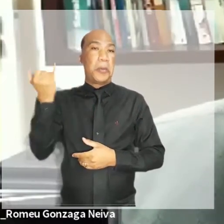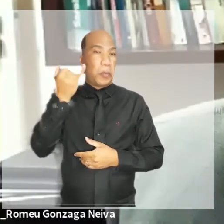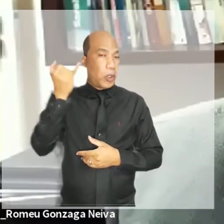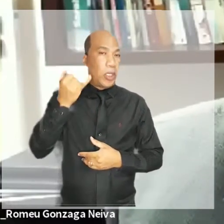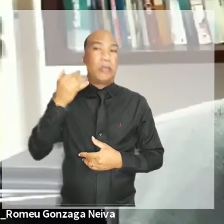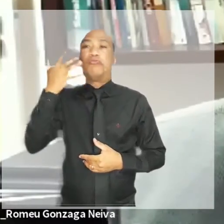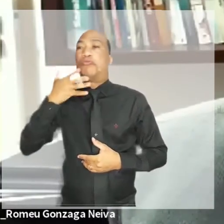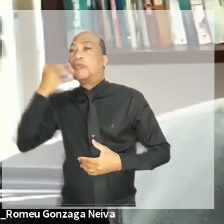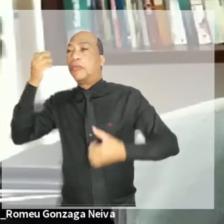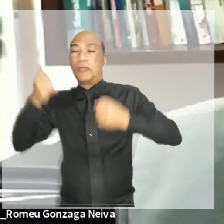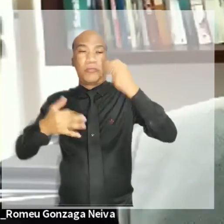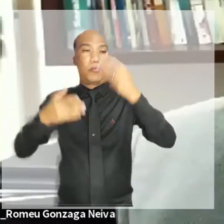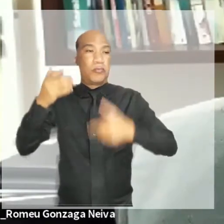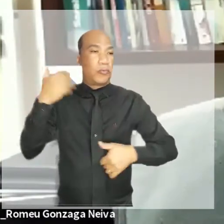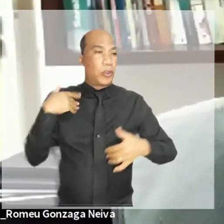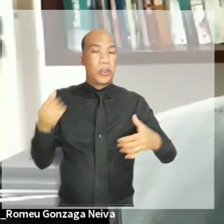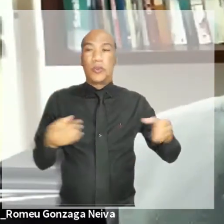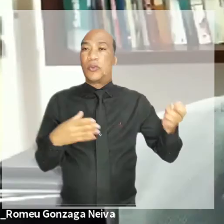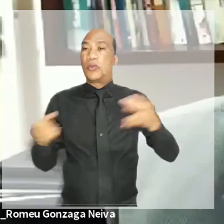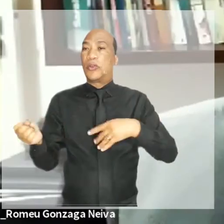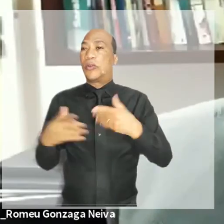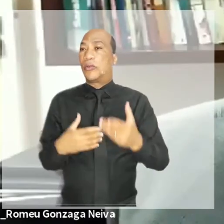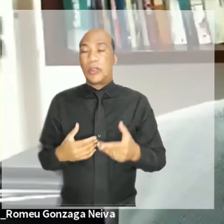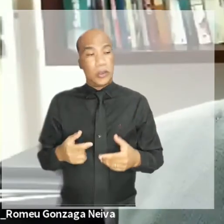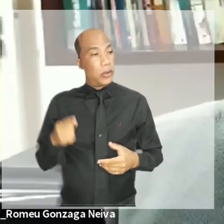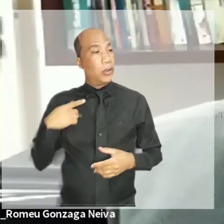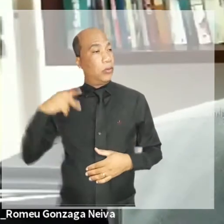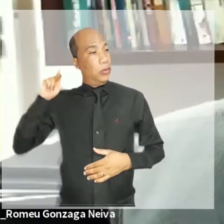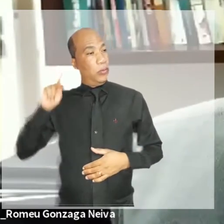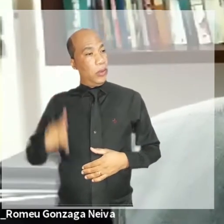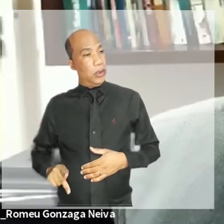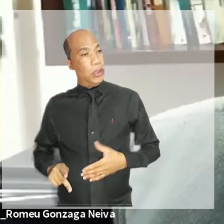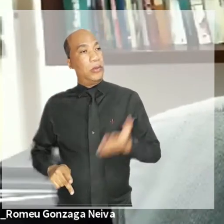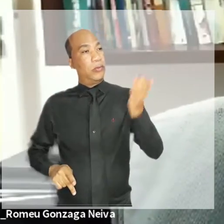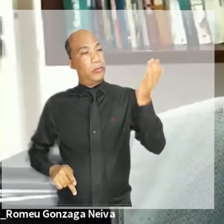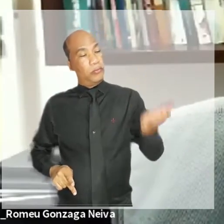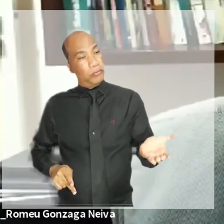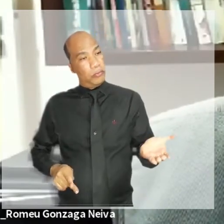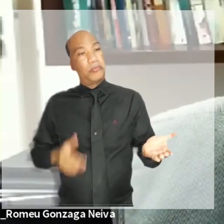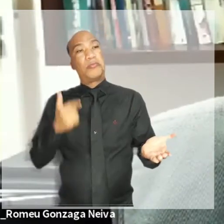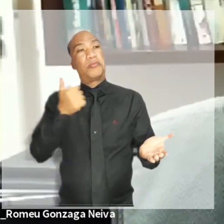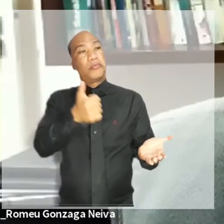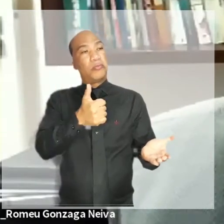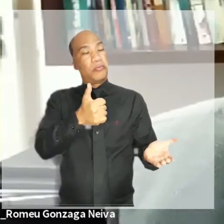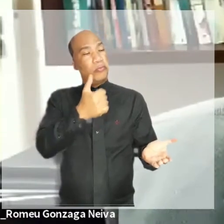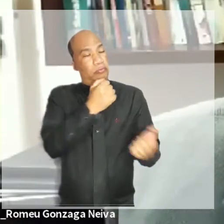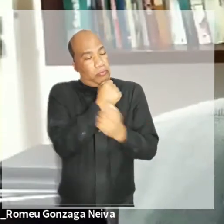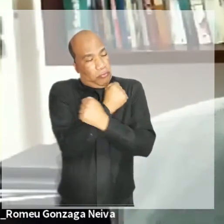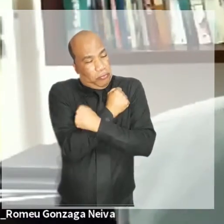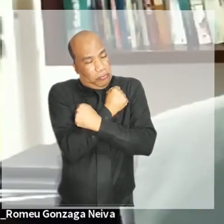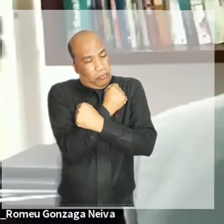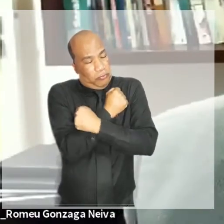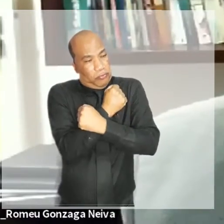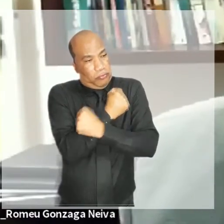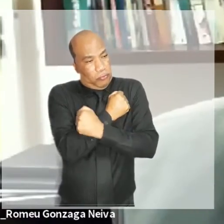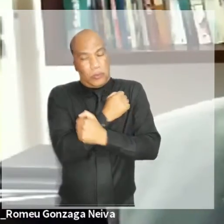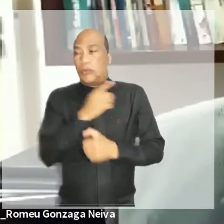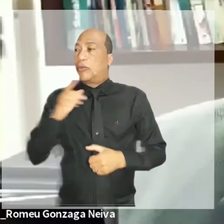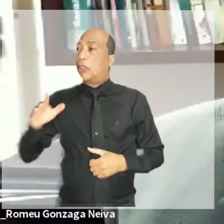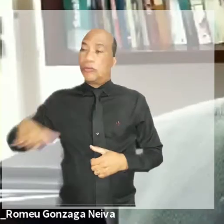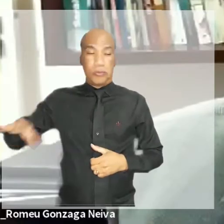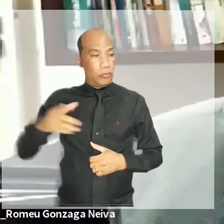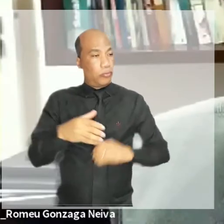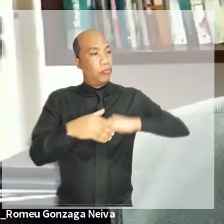Lunardi, receba da presidência um forte abraço e os cumprimentos pelo